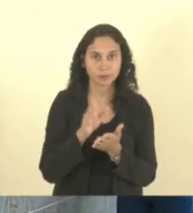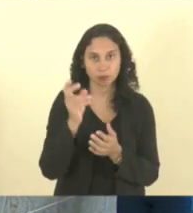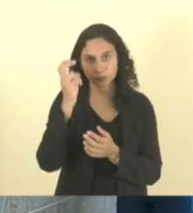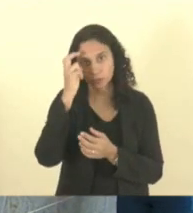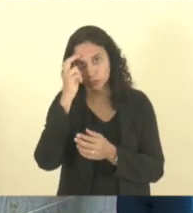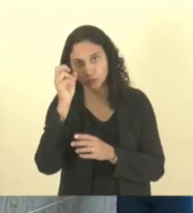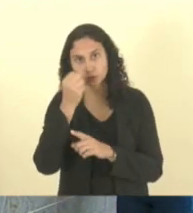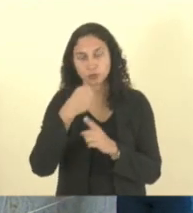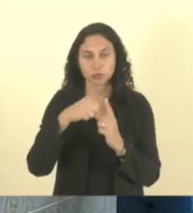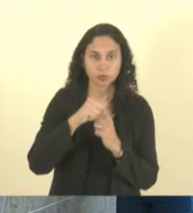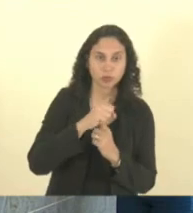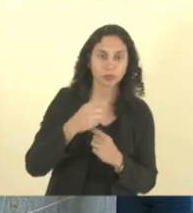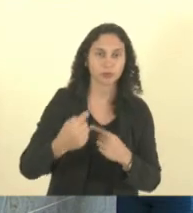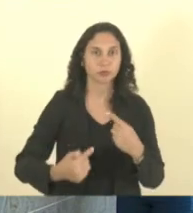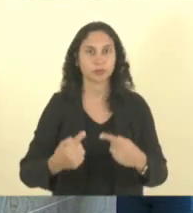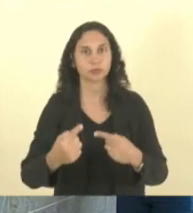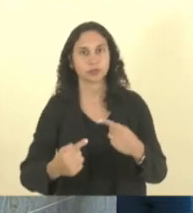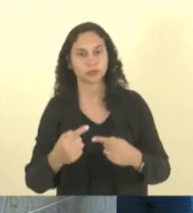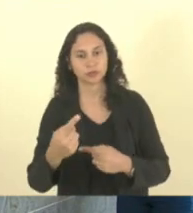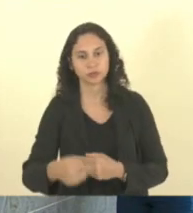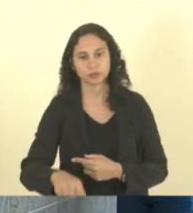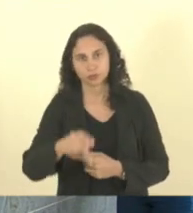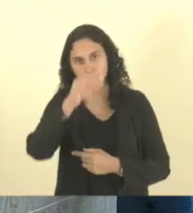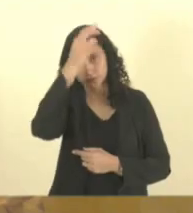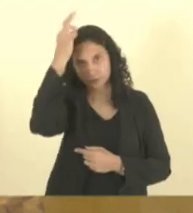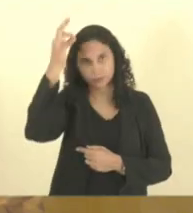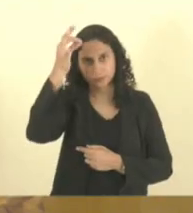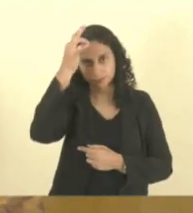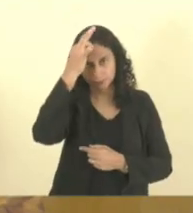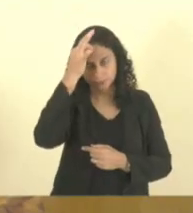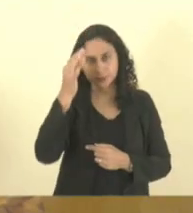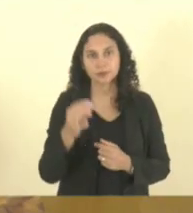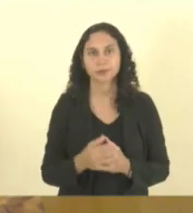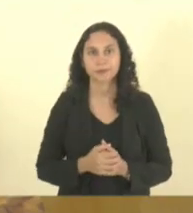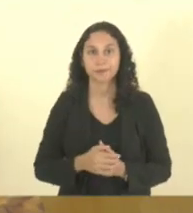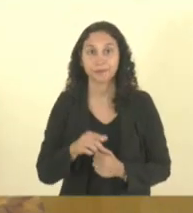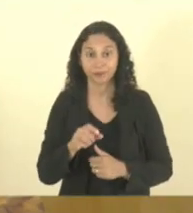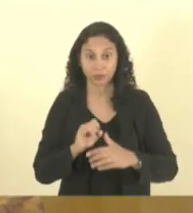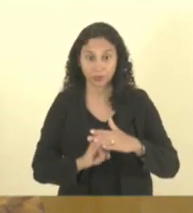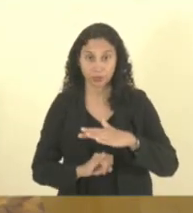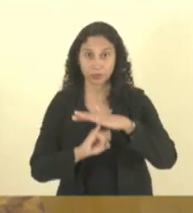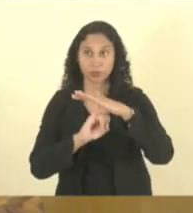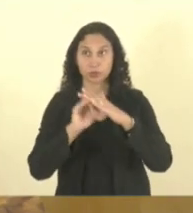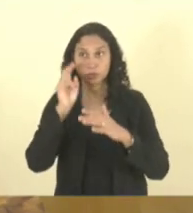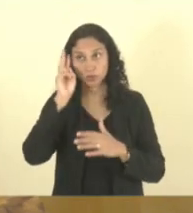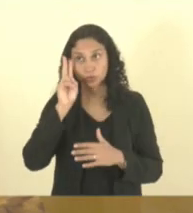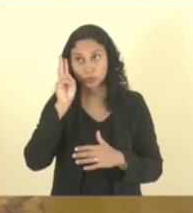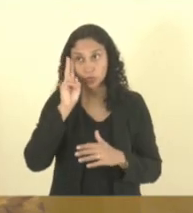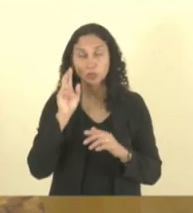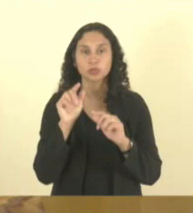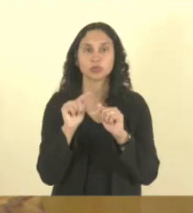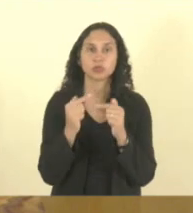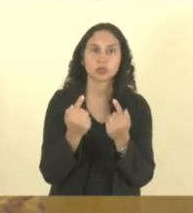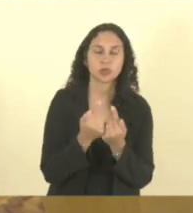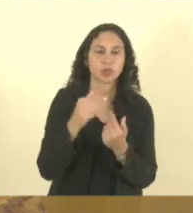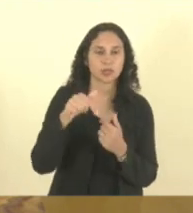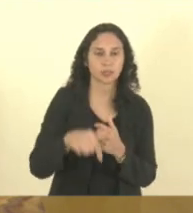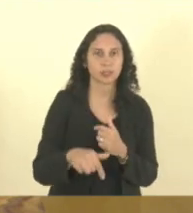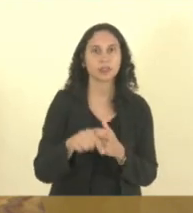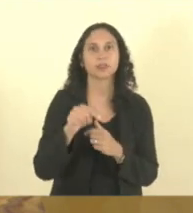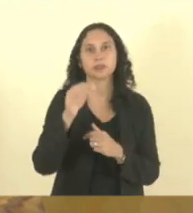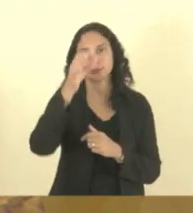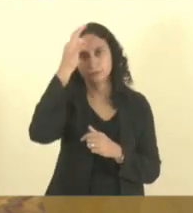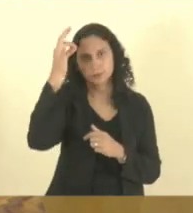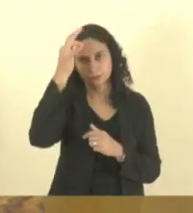social e política espírito santense. O Instituto Histórico Geográfico do Estado do Espírito Santo foi